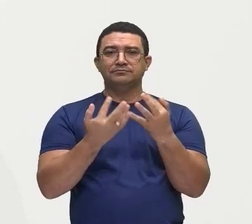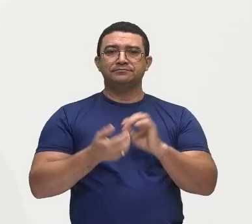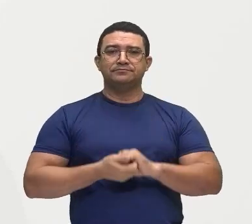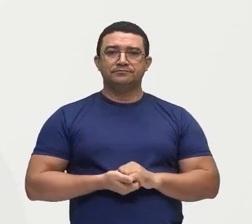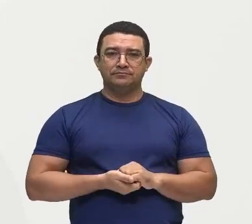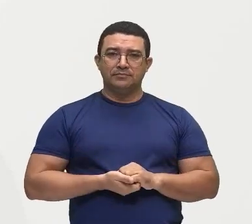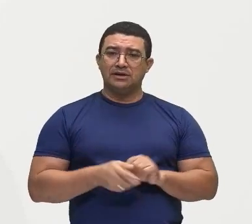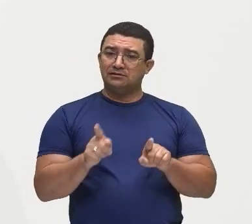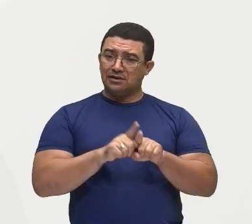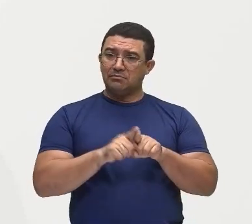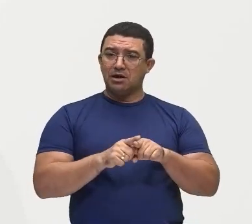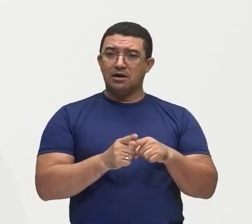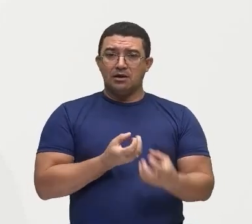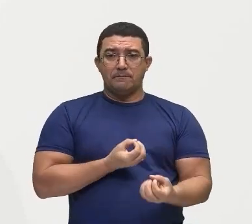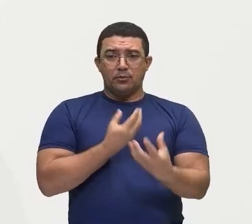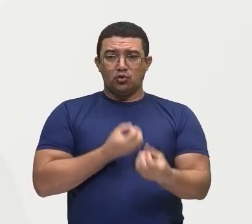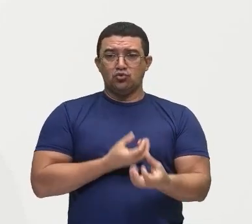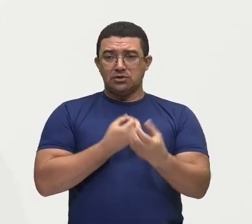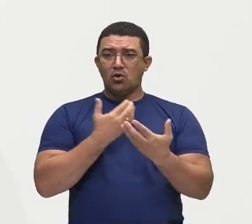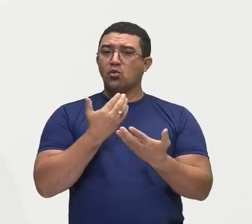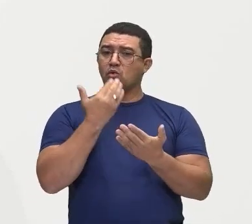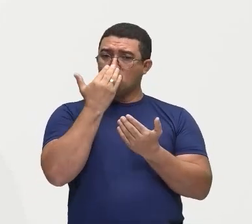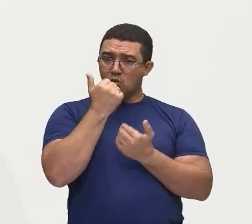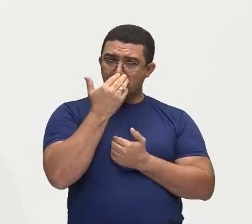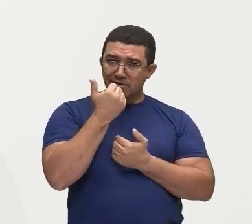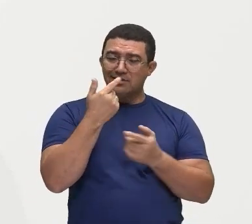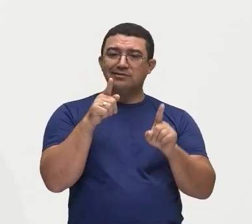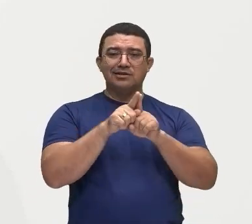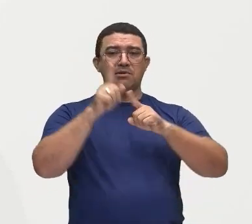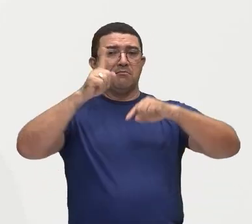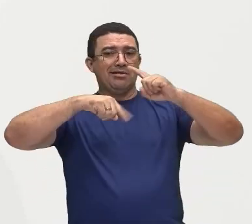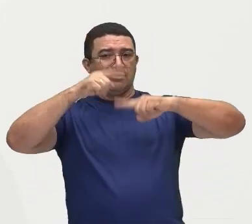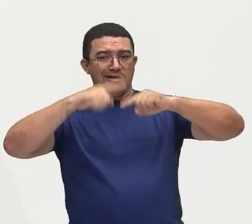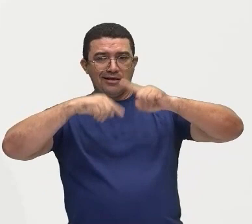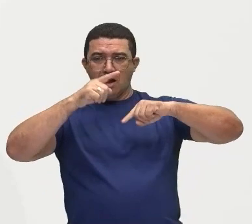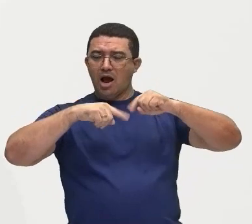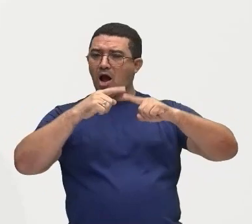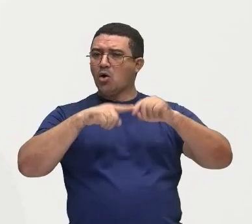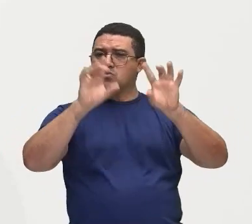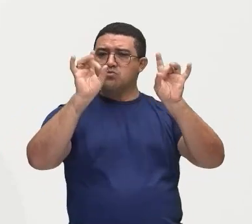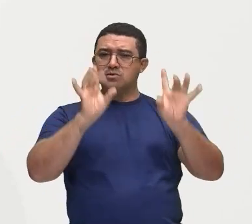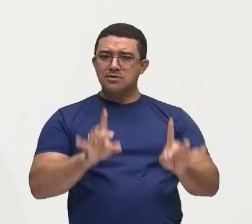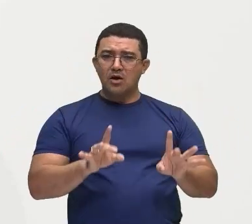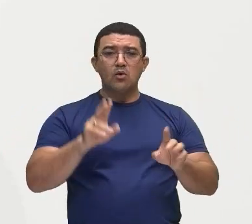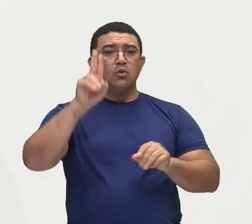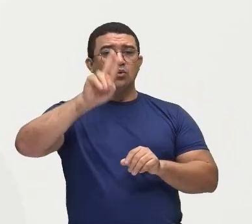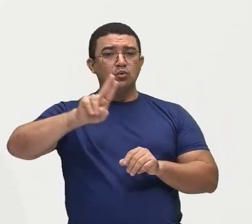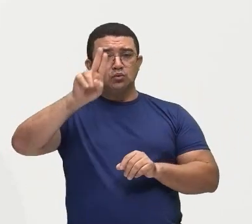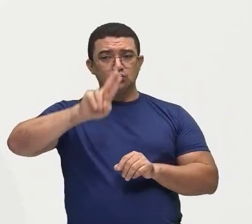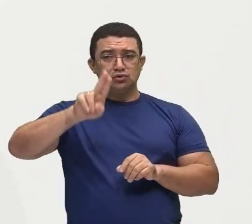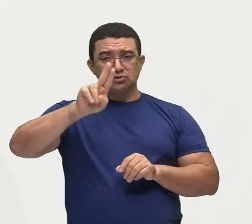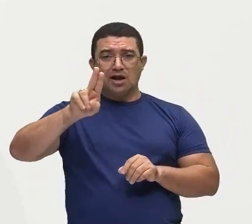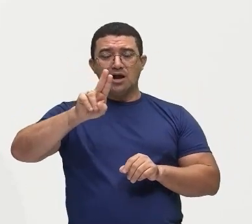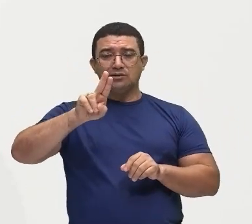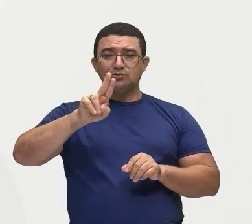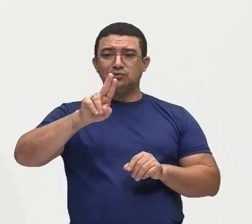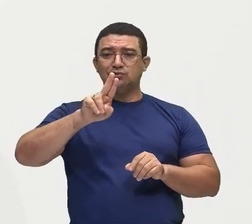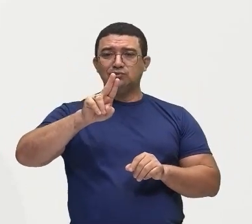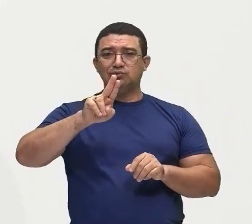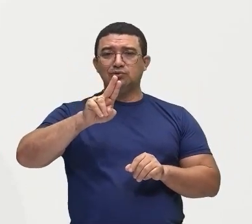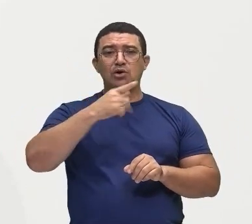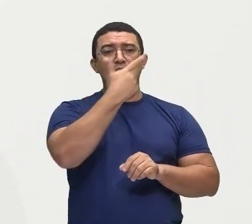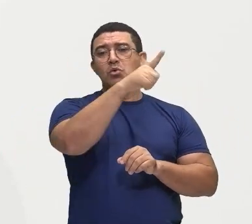produção de alimentos, né? Mas também de matéria-prima que vai ser utilizada aí por outras